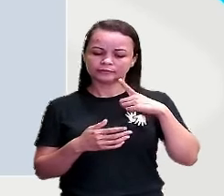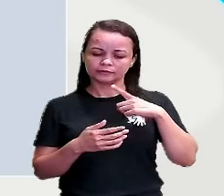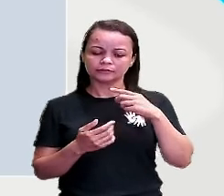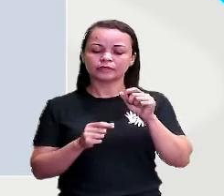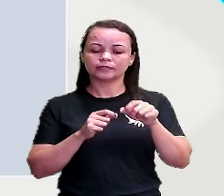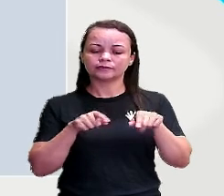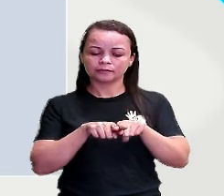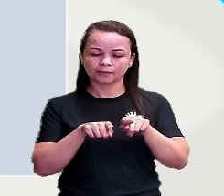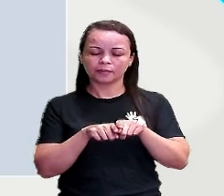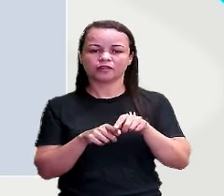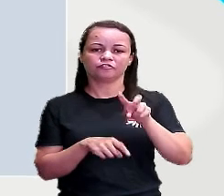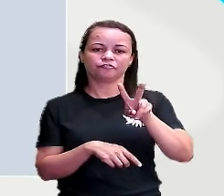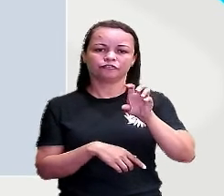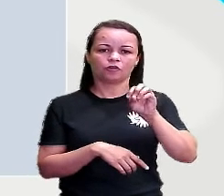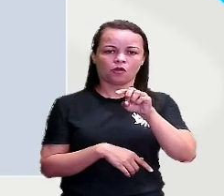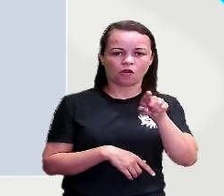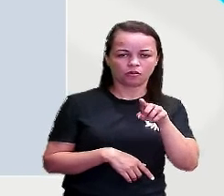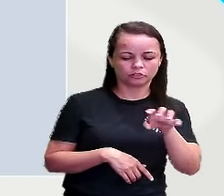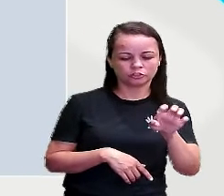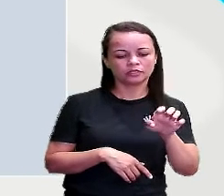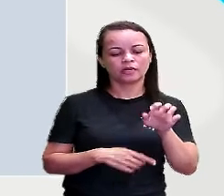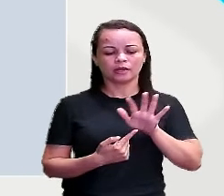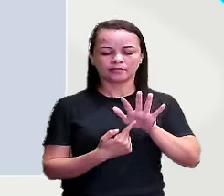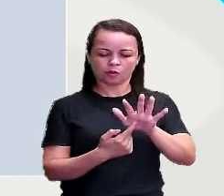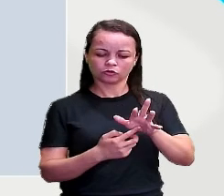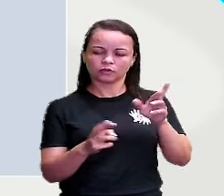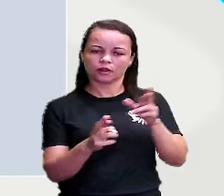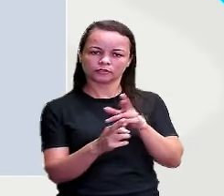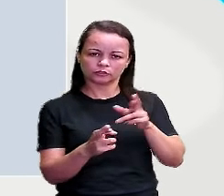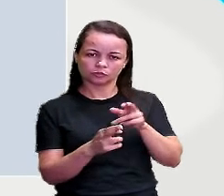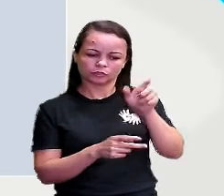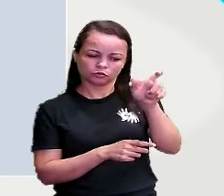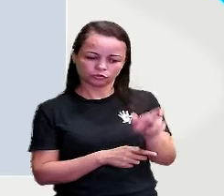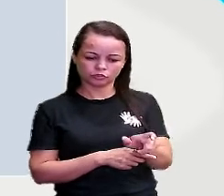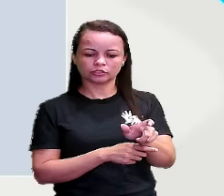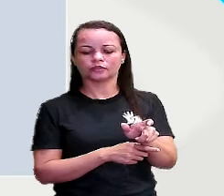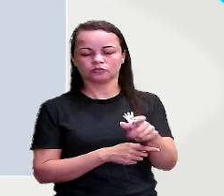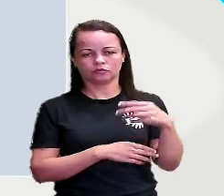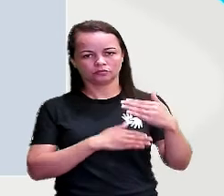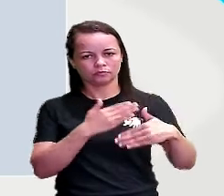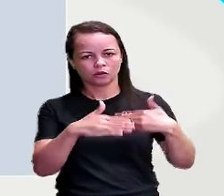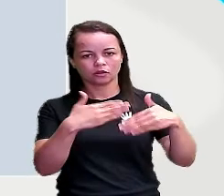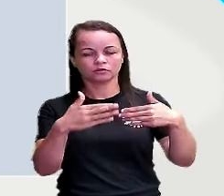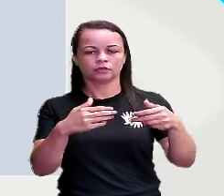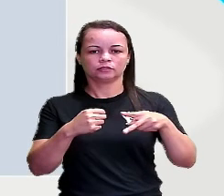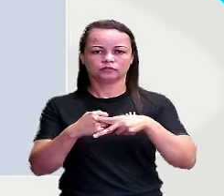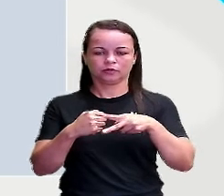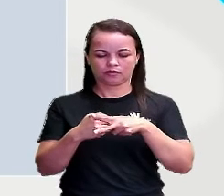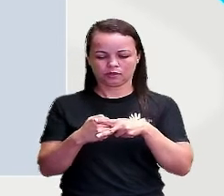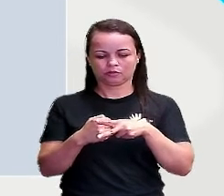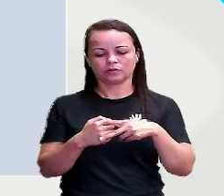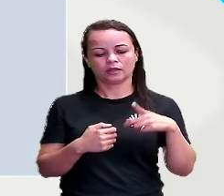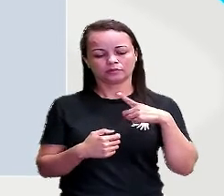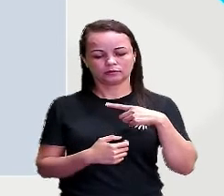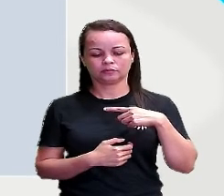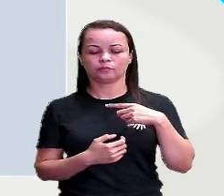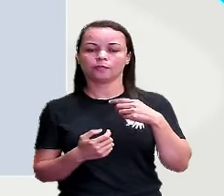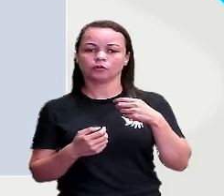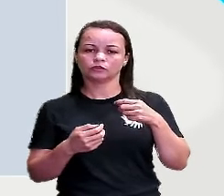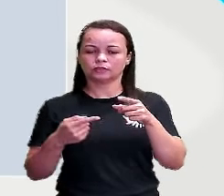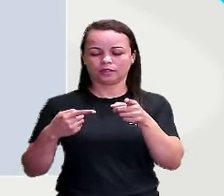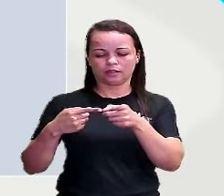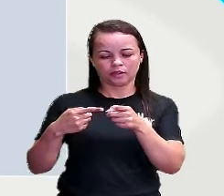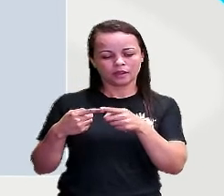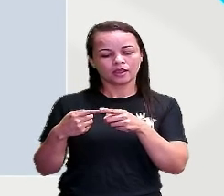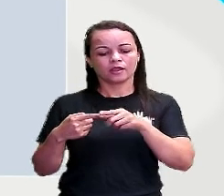aí verbal. Então ela vai indicar o relacionamento do sujeito com o processo verbal. Então ela pode ser ativa, passiva ou